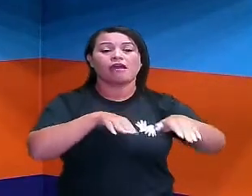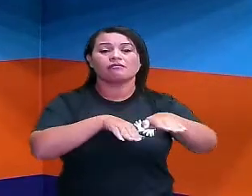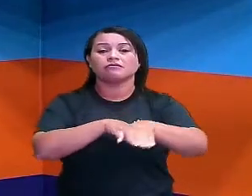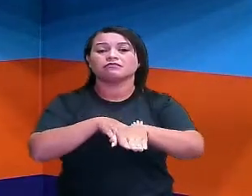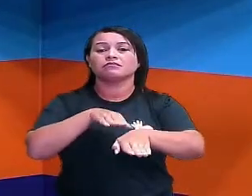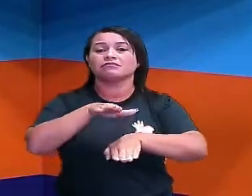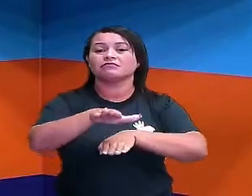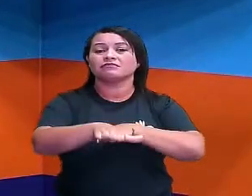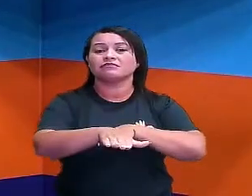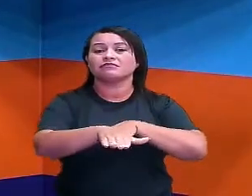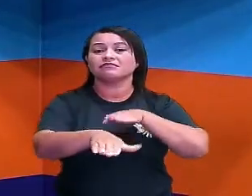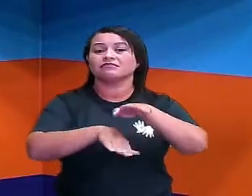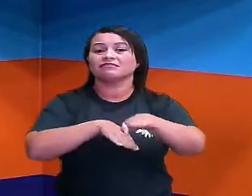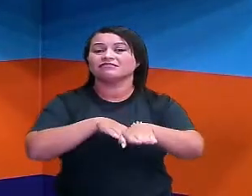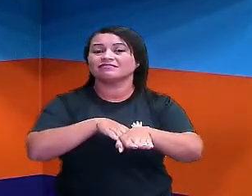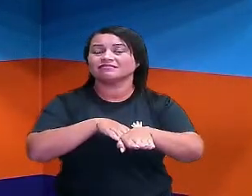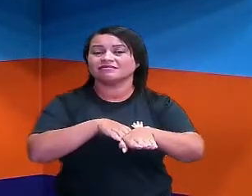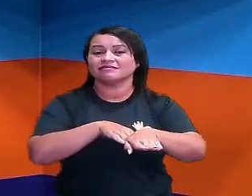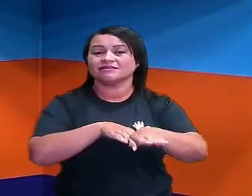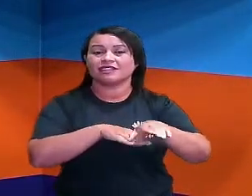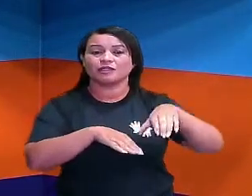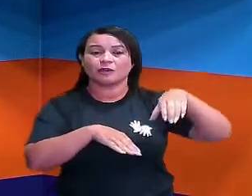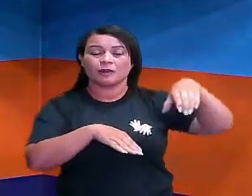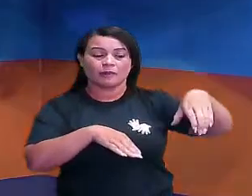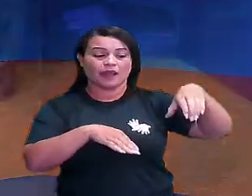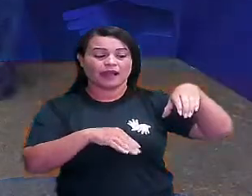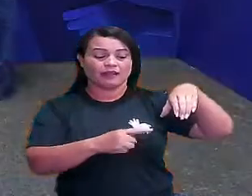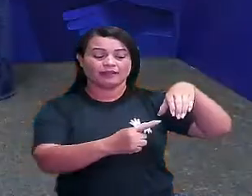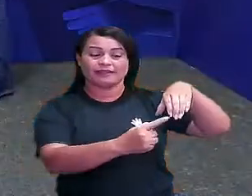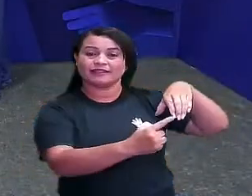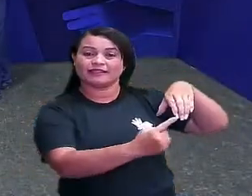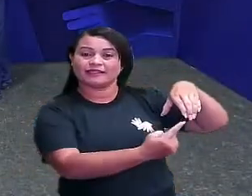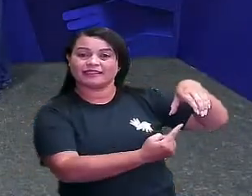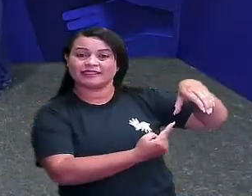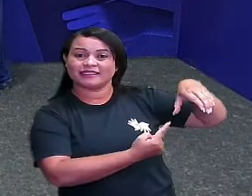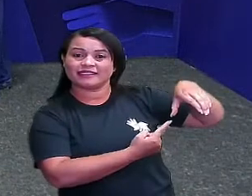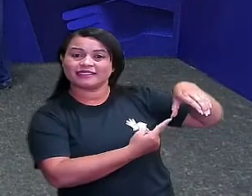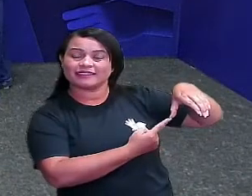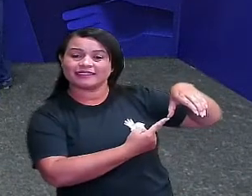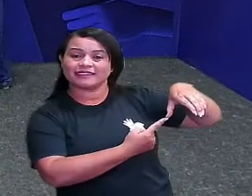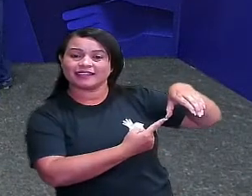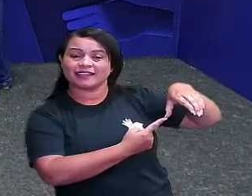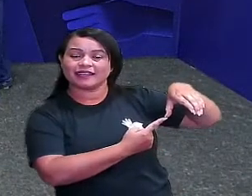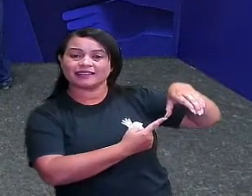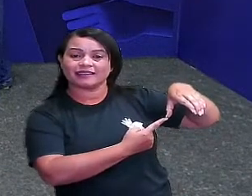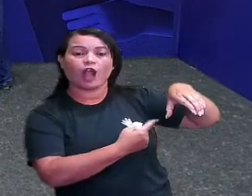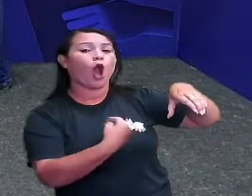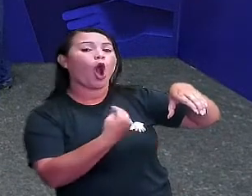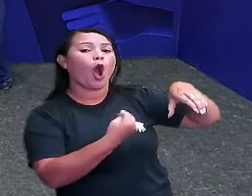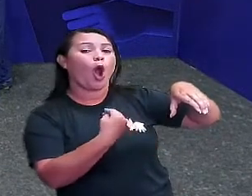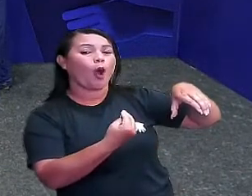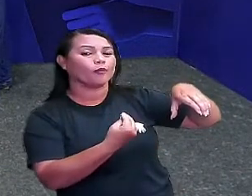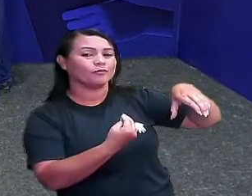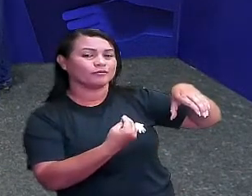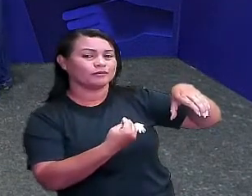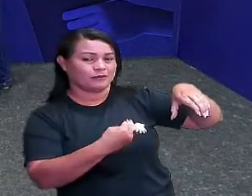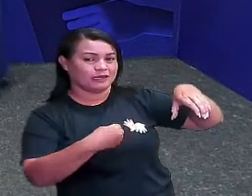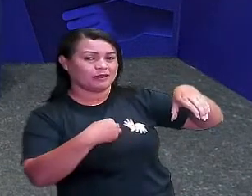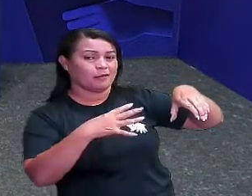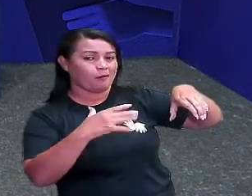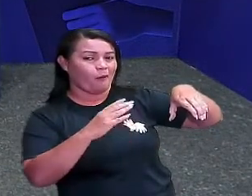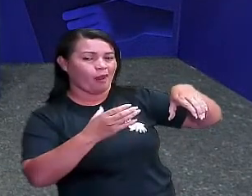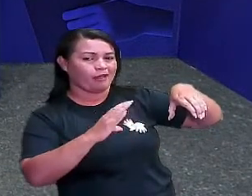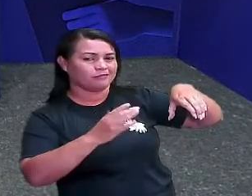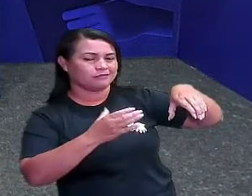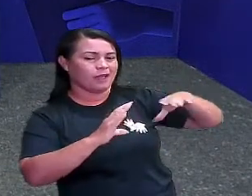passos de uma barra até a outra. Então, a gente bota o pezinho, ó, e vai um pezinho na frente do outro, Então, o pé aqui,